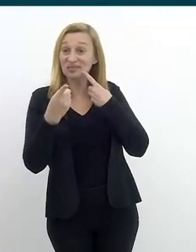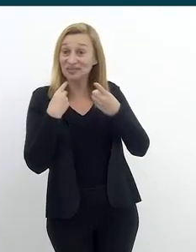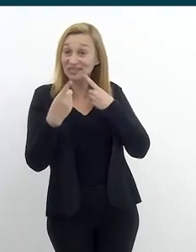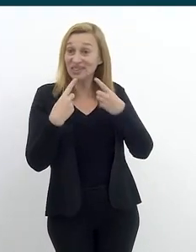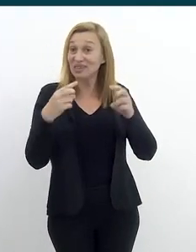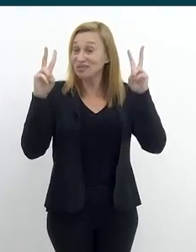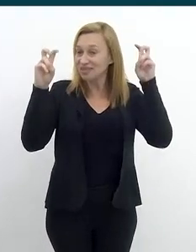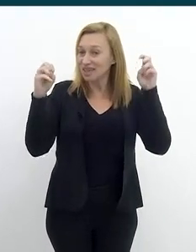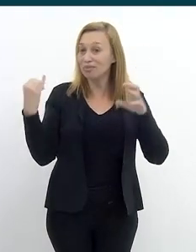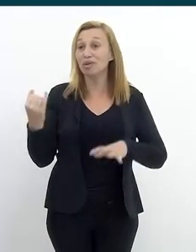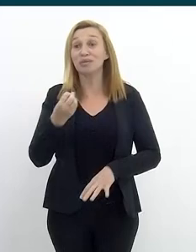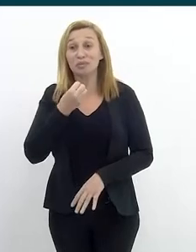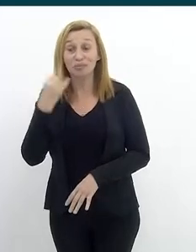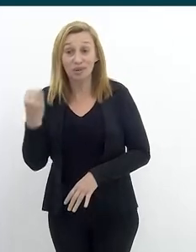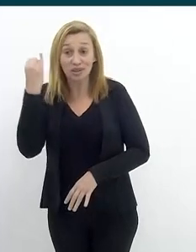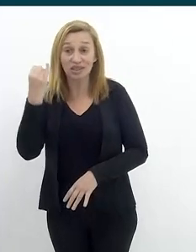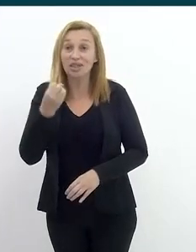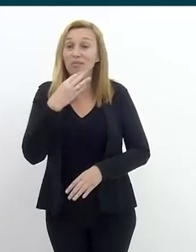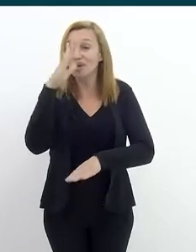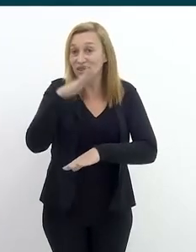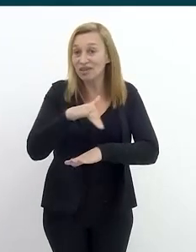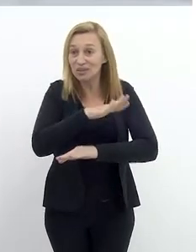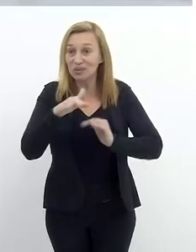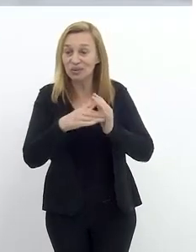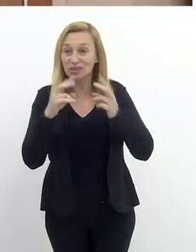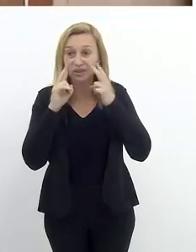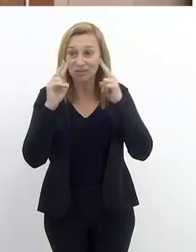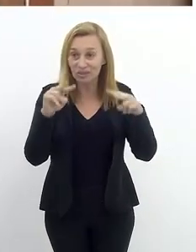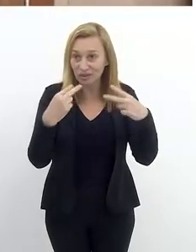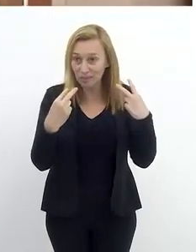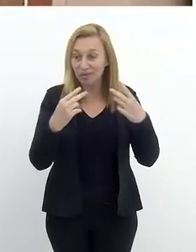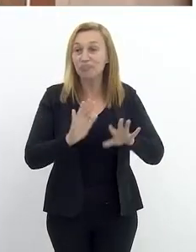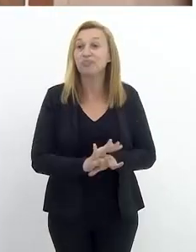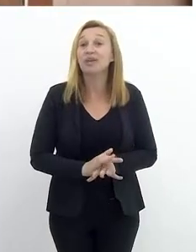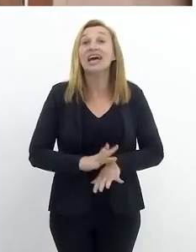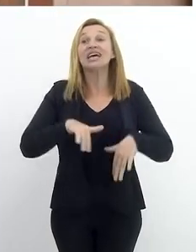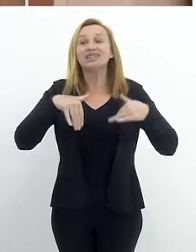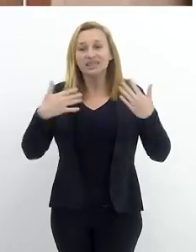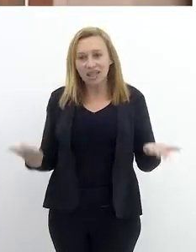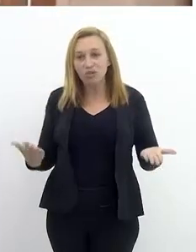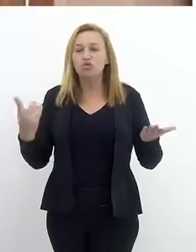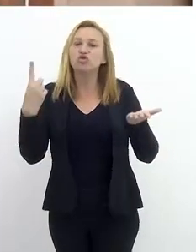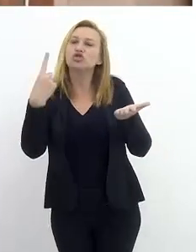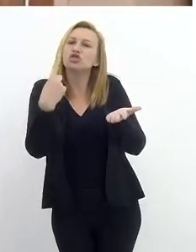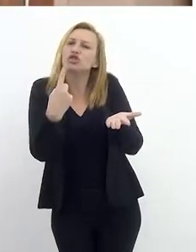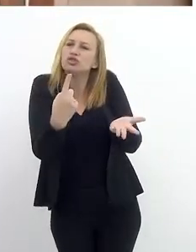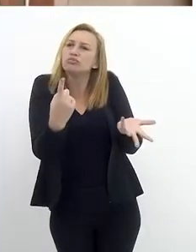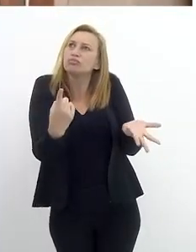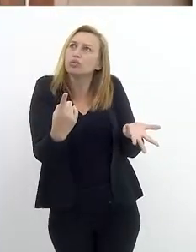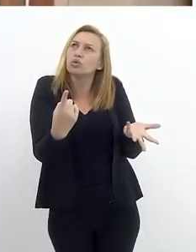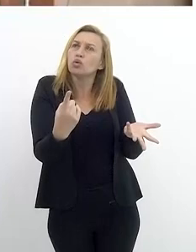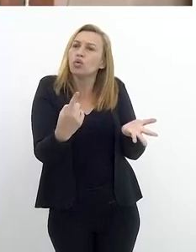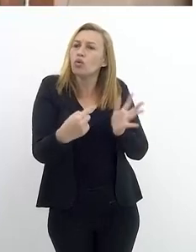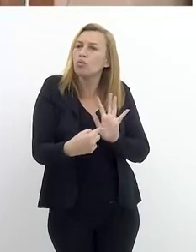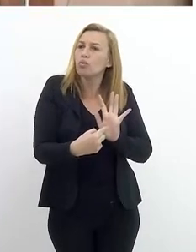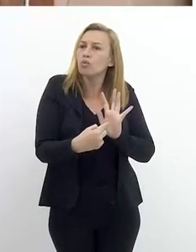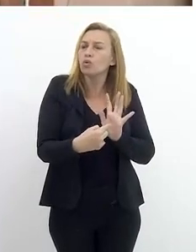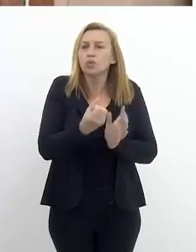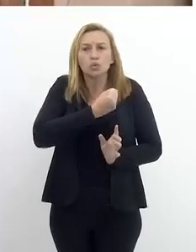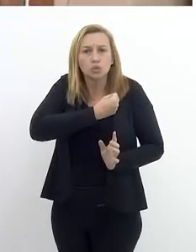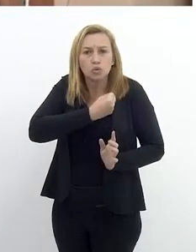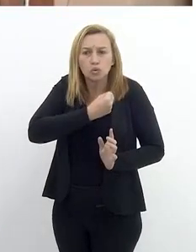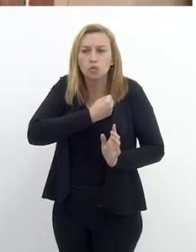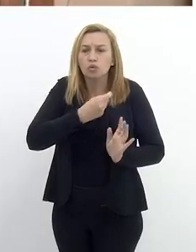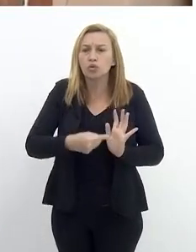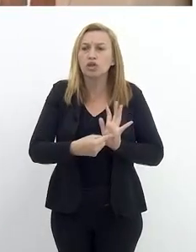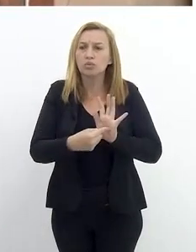relevante. Querida, boa tarde a todos que estão nos assistindo. Então, minha gente, de acordo com o Anuário Brasileiro de